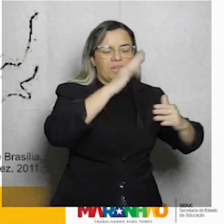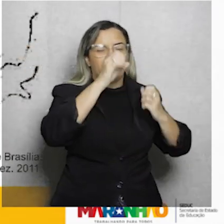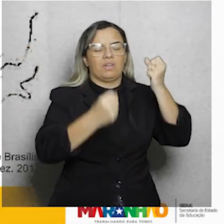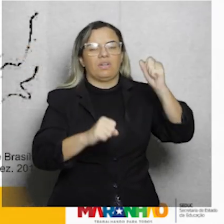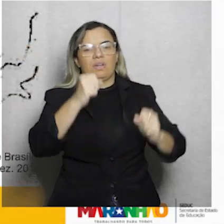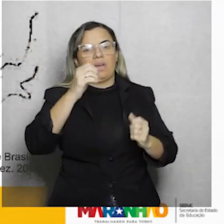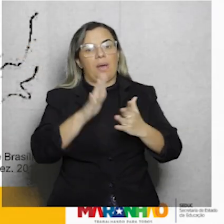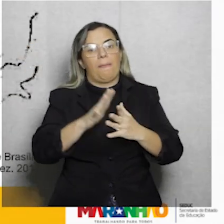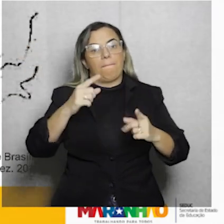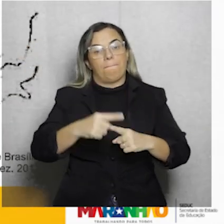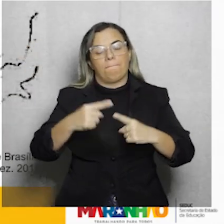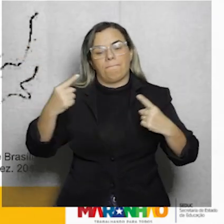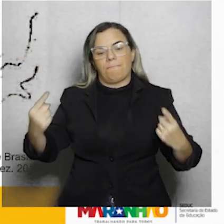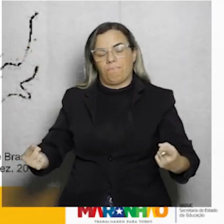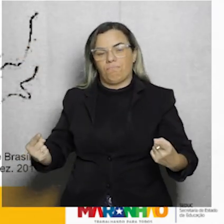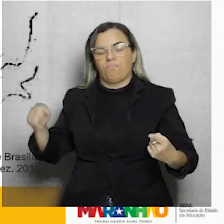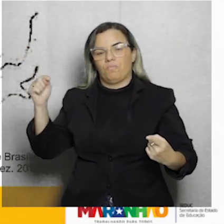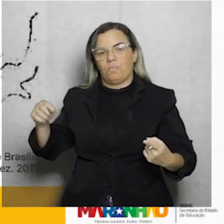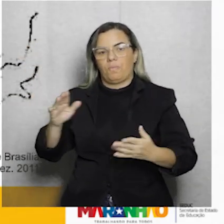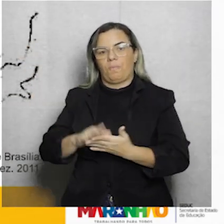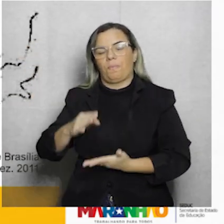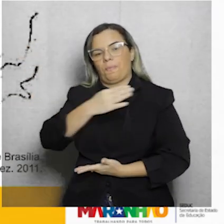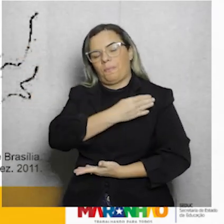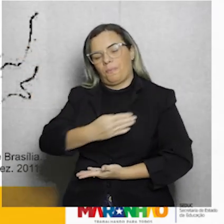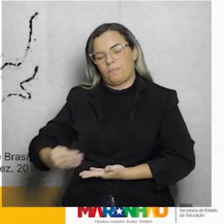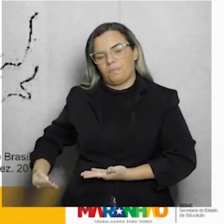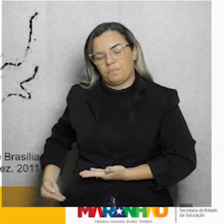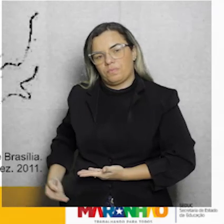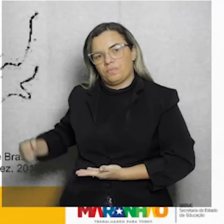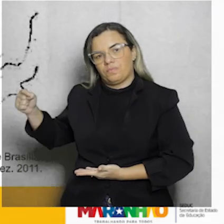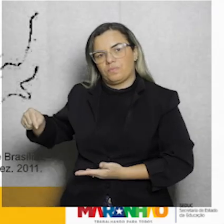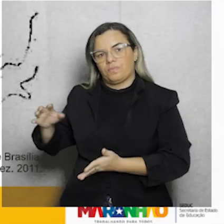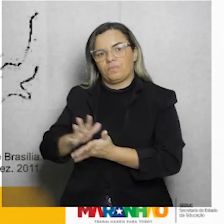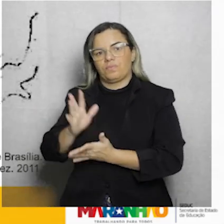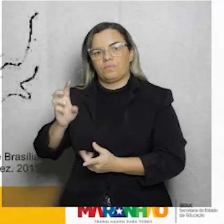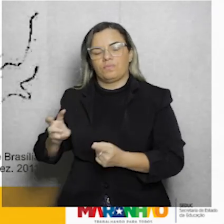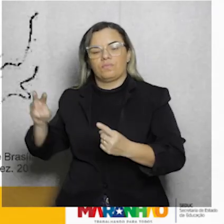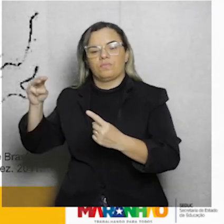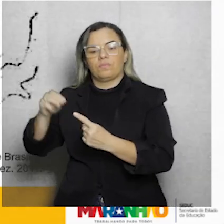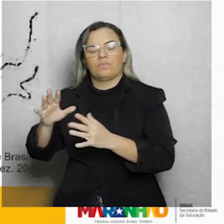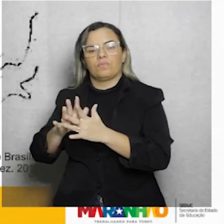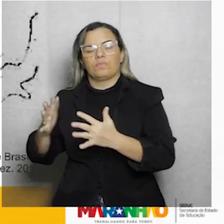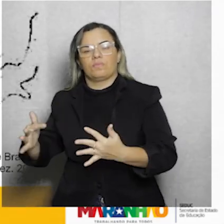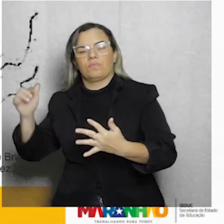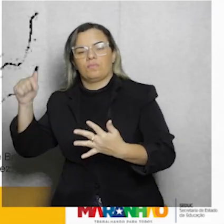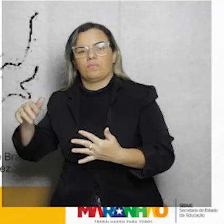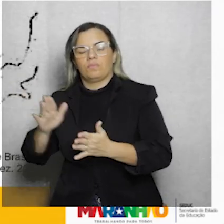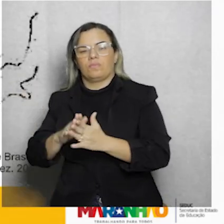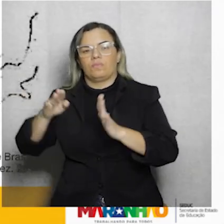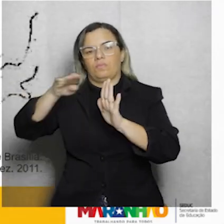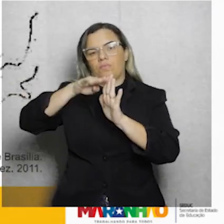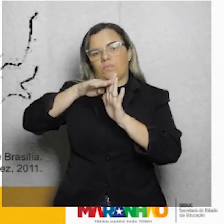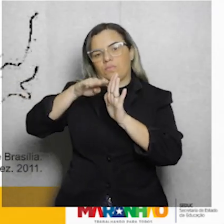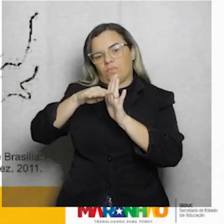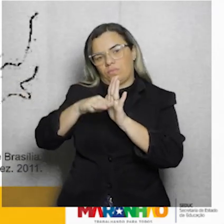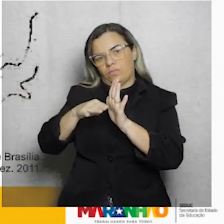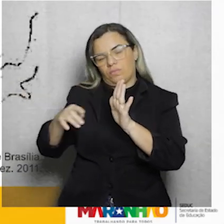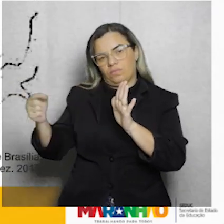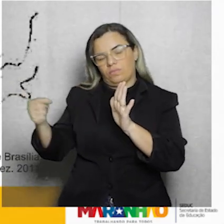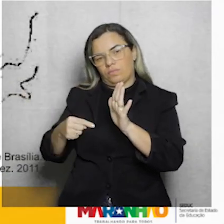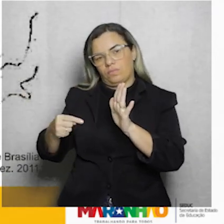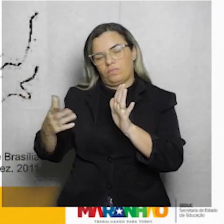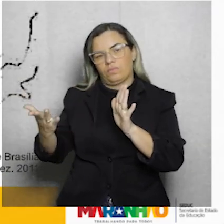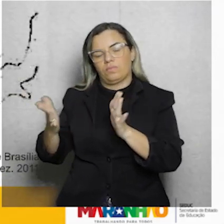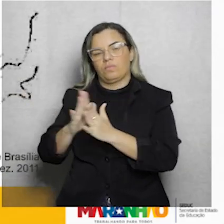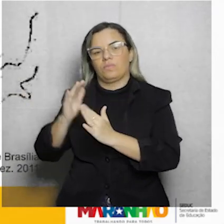Mas, porém, de um governo que, inclusive, a metassíntese, desse plano de metas, desse